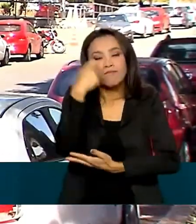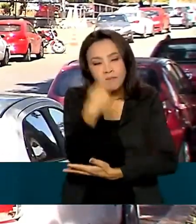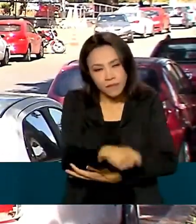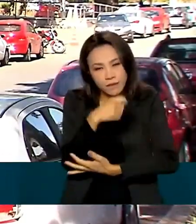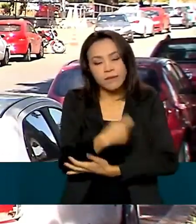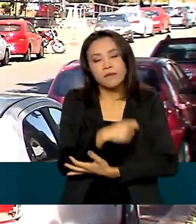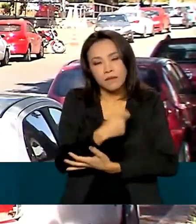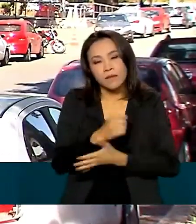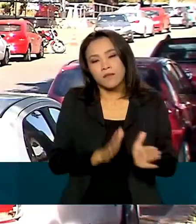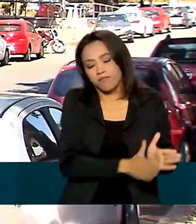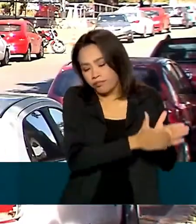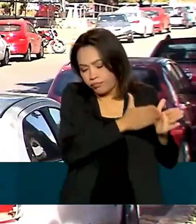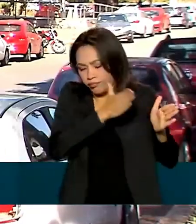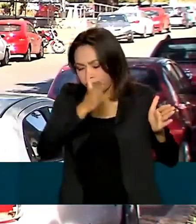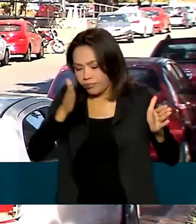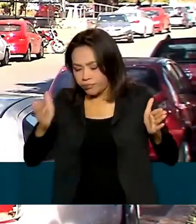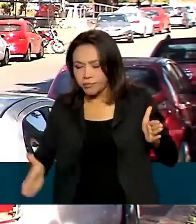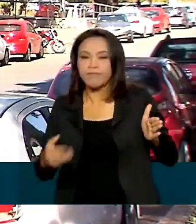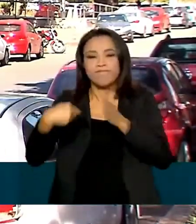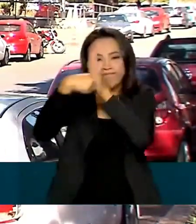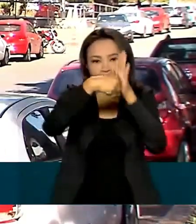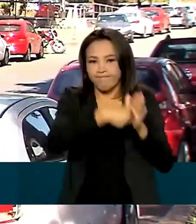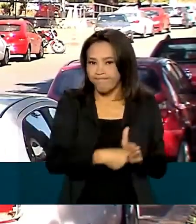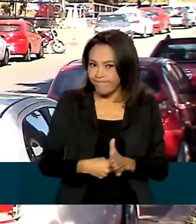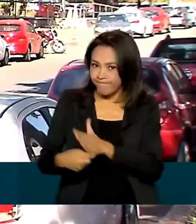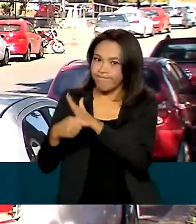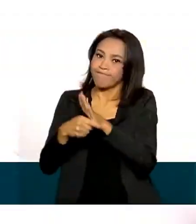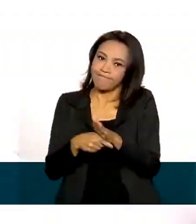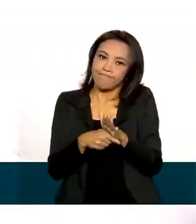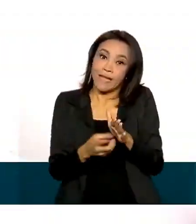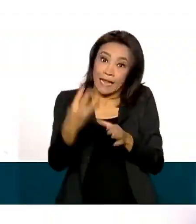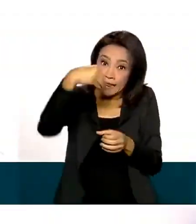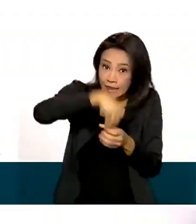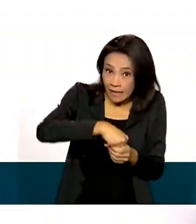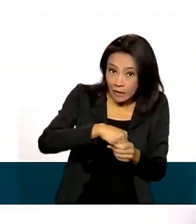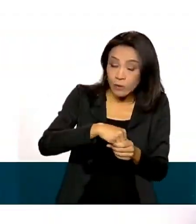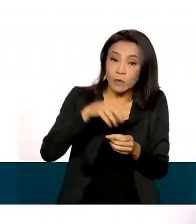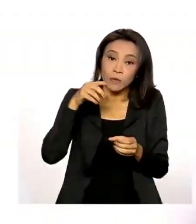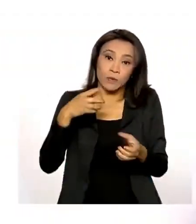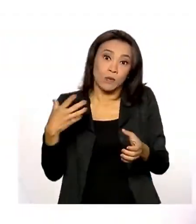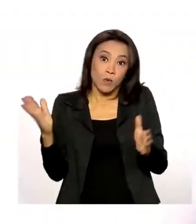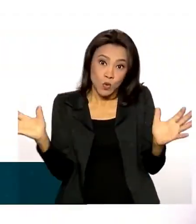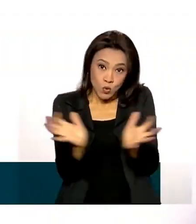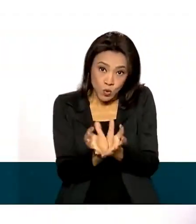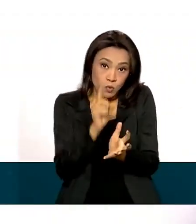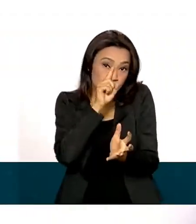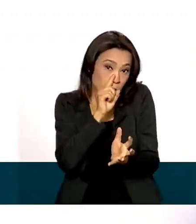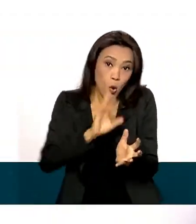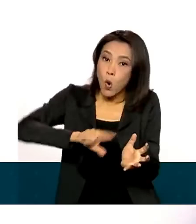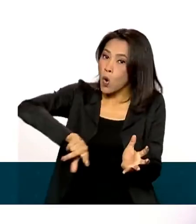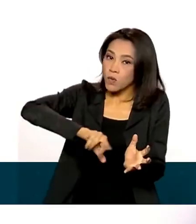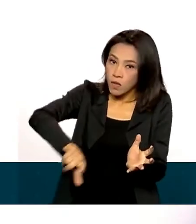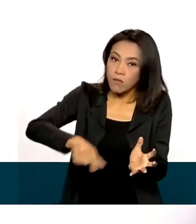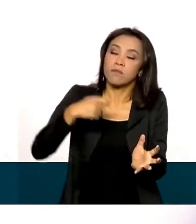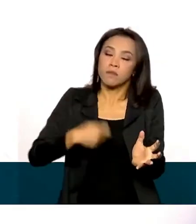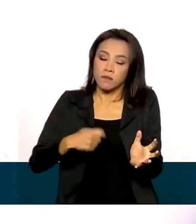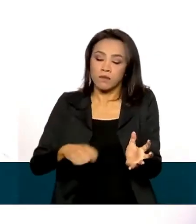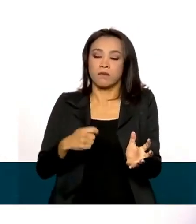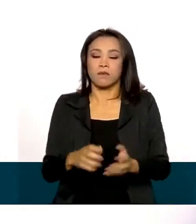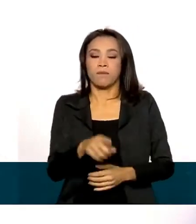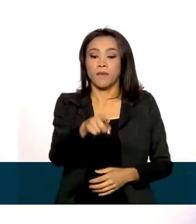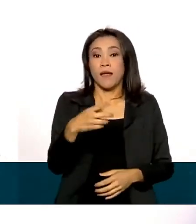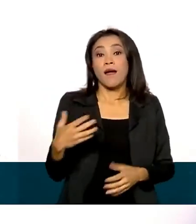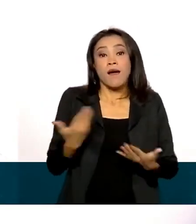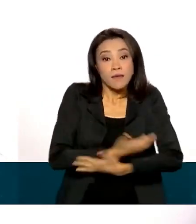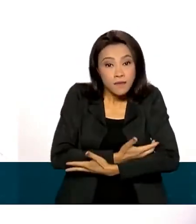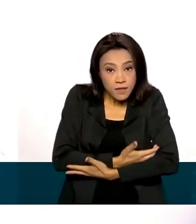essas avaliações, estando ou não no grupo de risco. As crianças que são saudáveis, a gente pede para